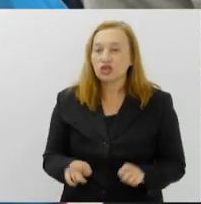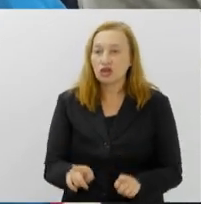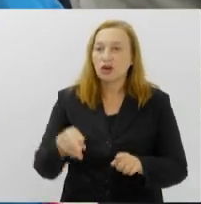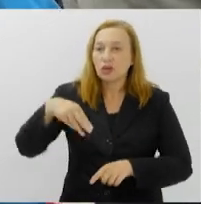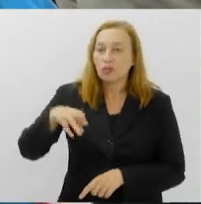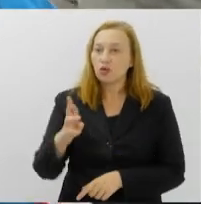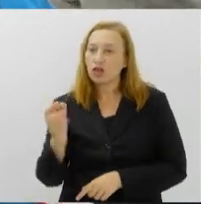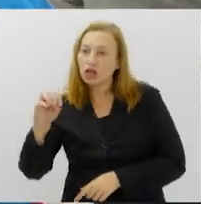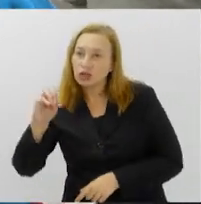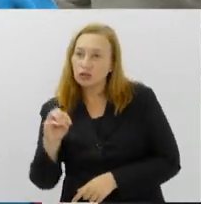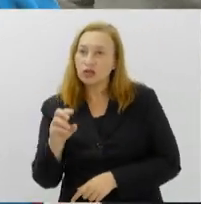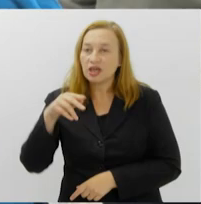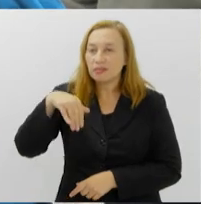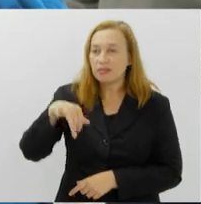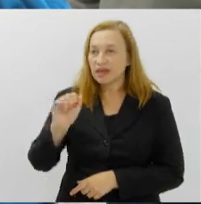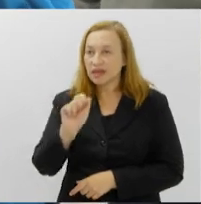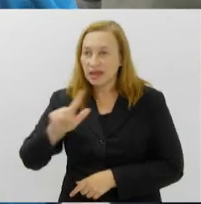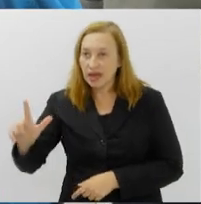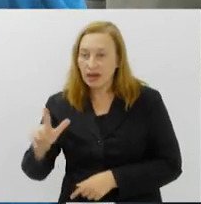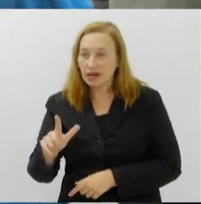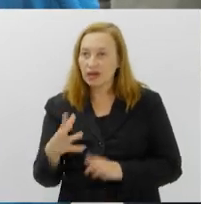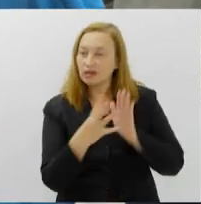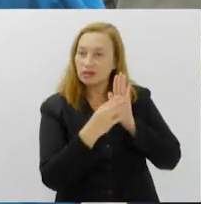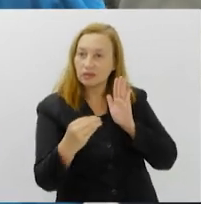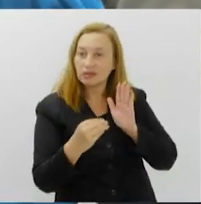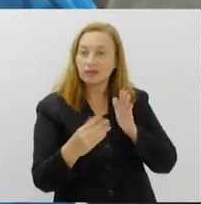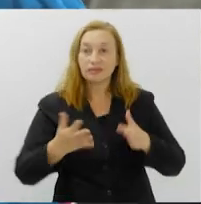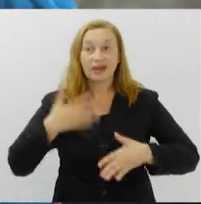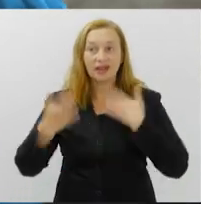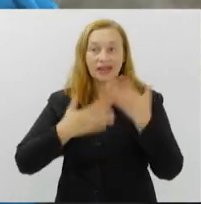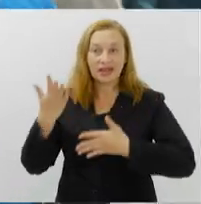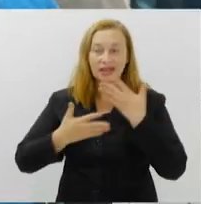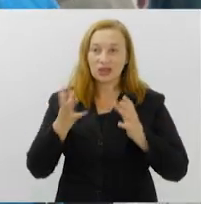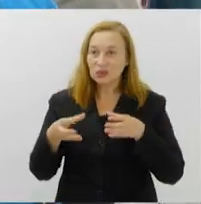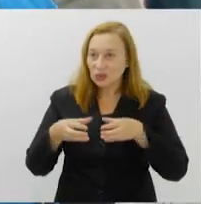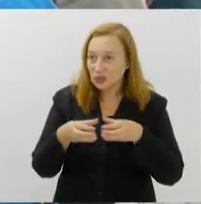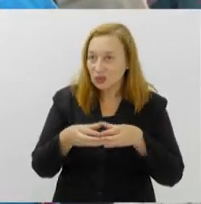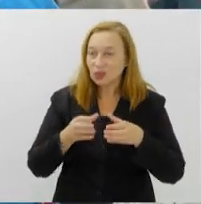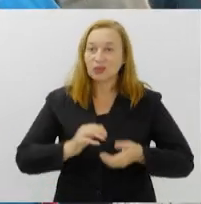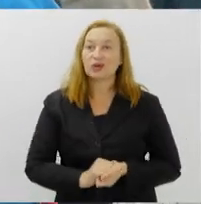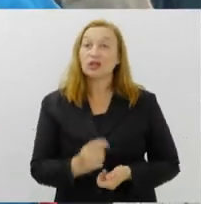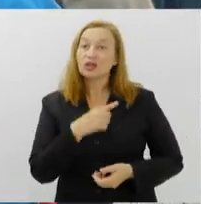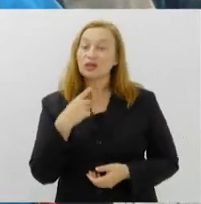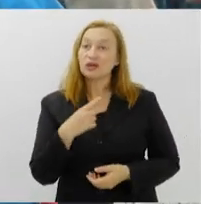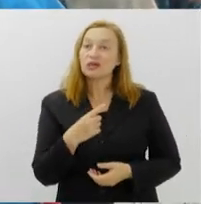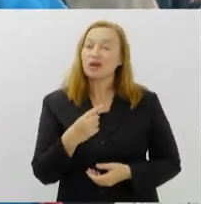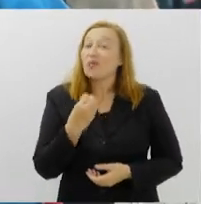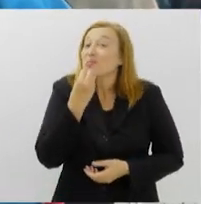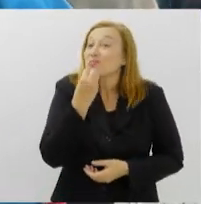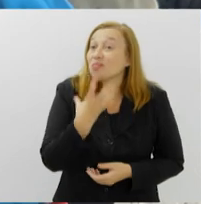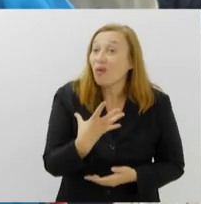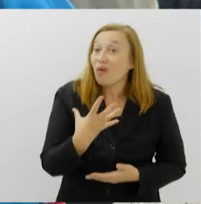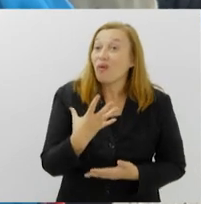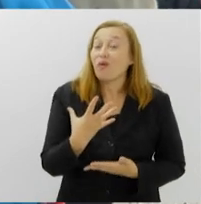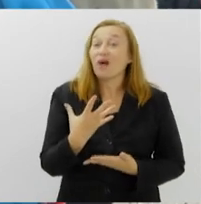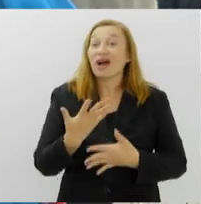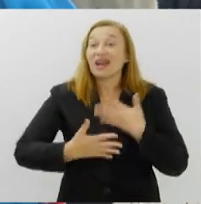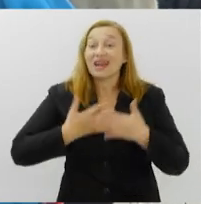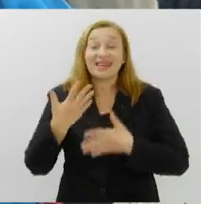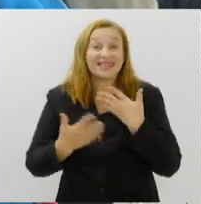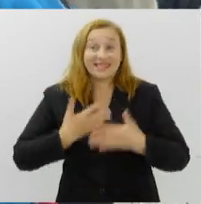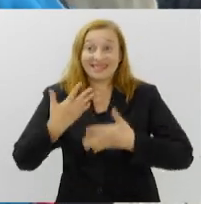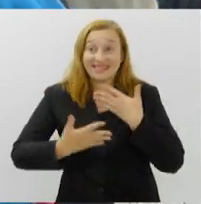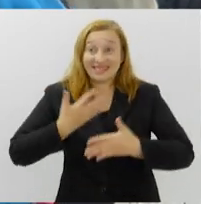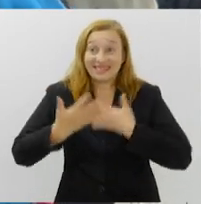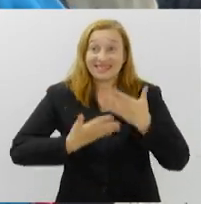Silva de Abreu são exemplos da animação do grupo. Está sendo muito bom, estou com uma alegria muito alta,